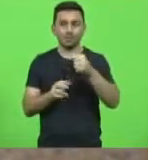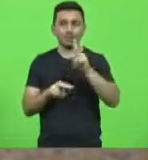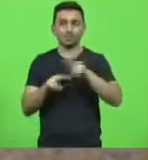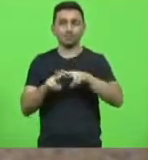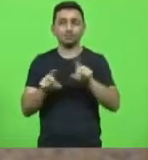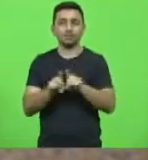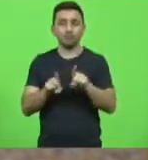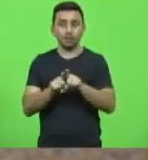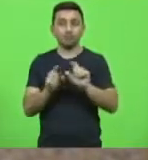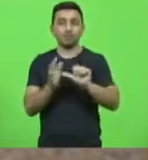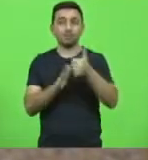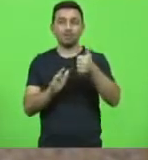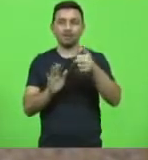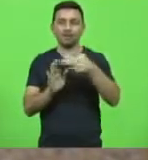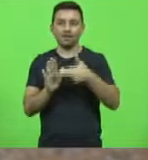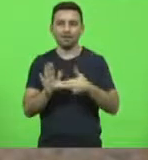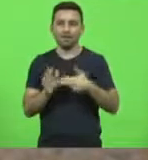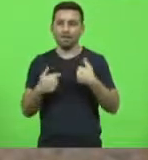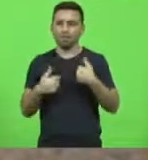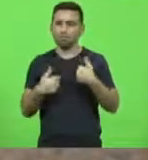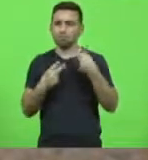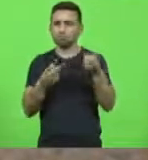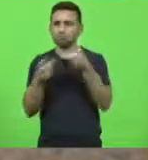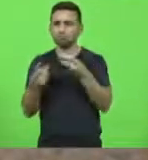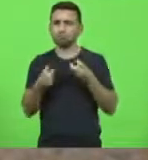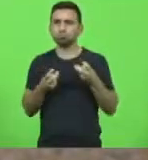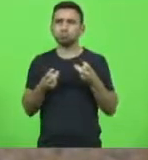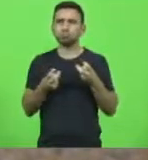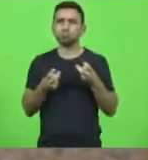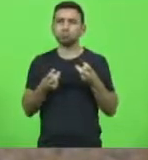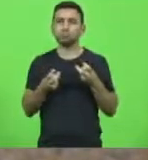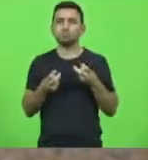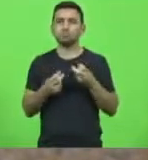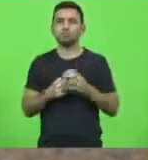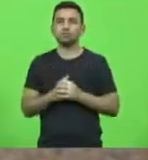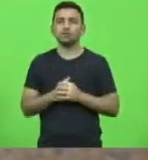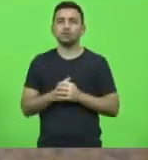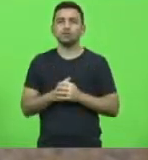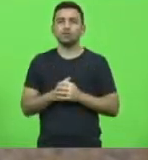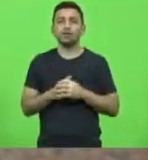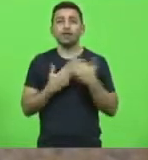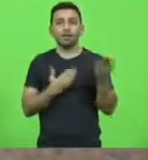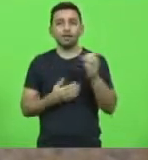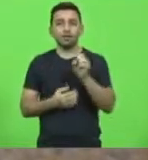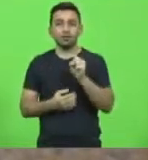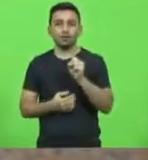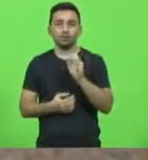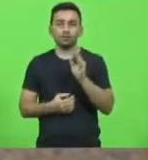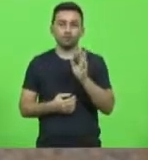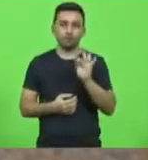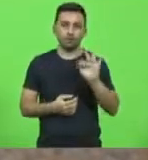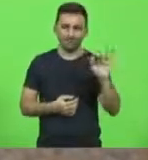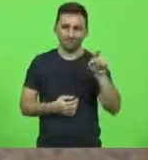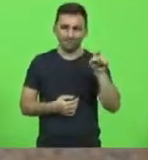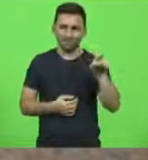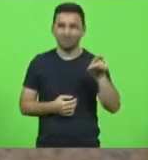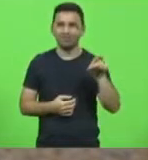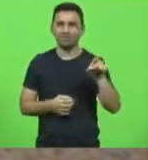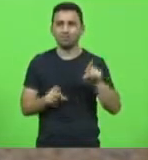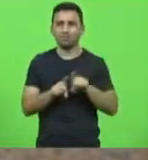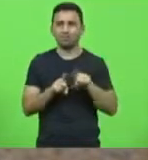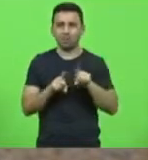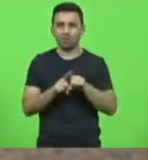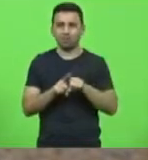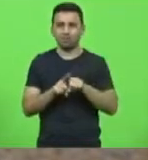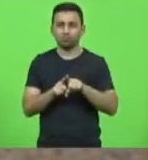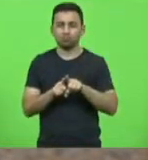medidas cautelares. Isso nos chamou a atenção, é verdade. Mas quis o Supremo Tribunal Federal, por sentença